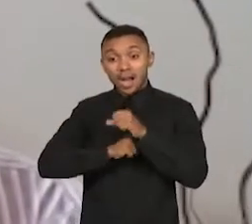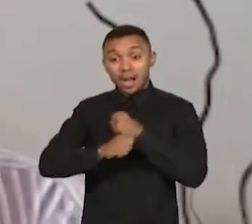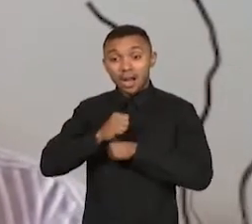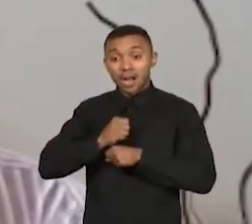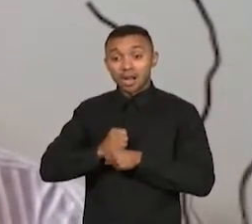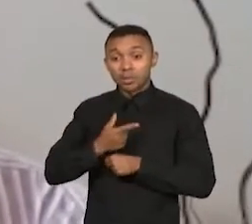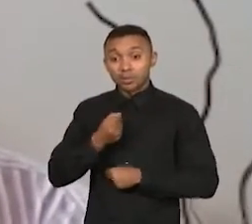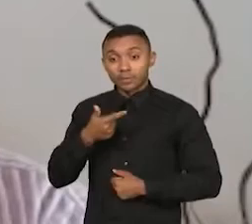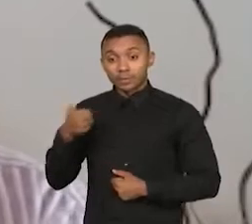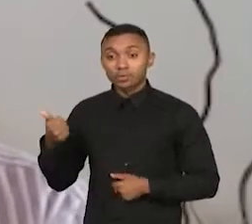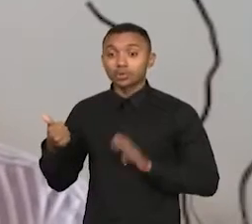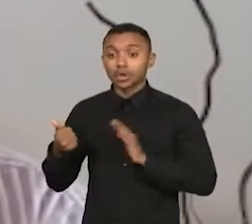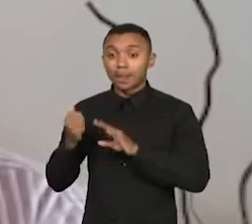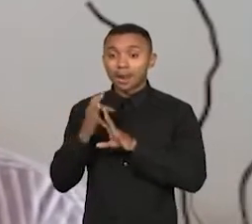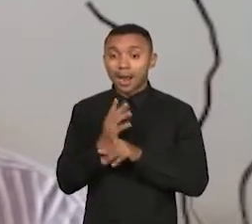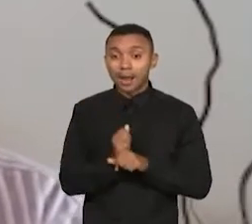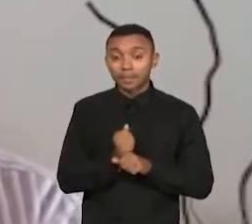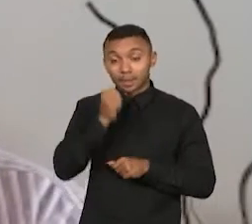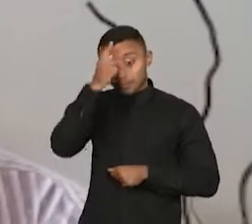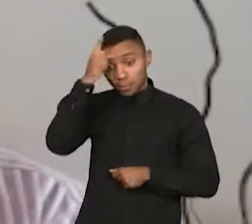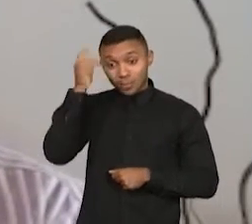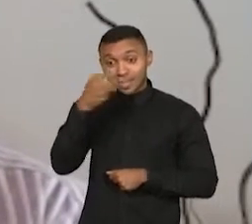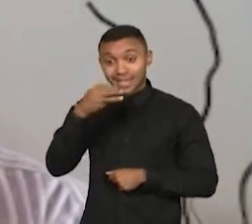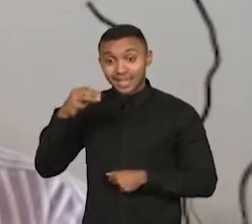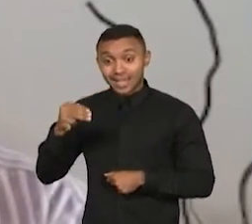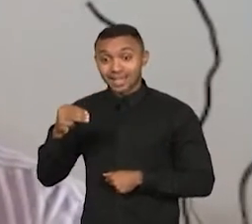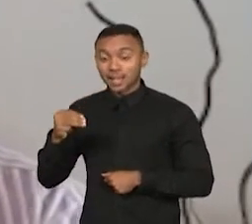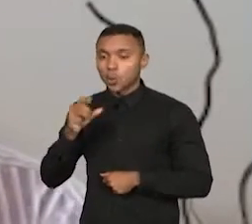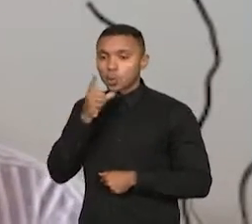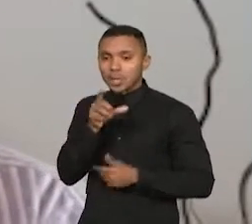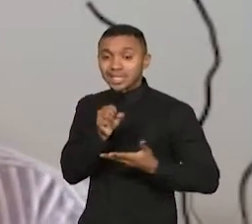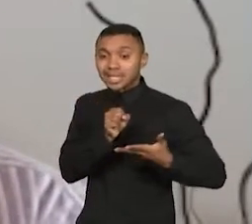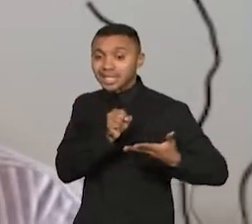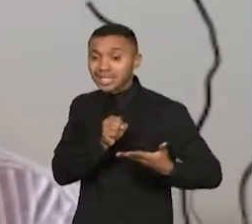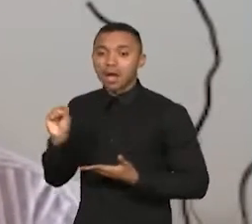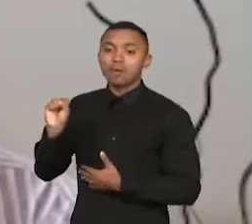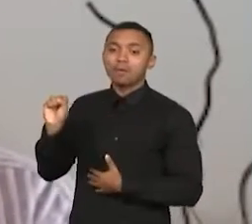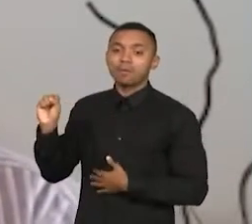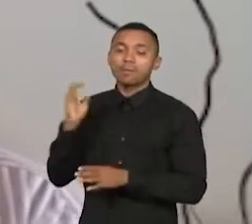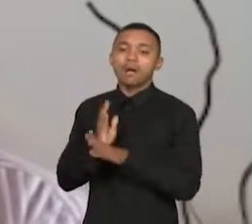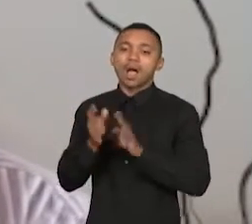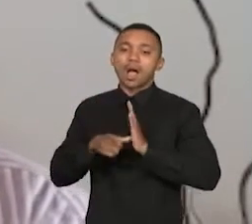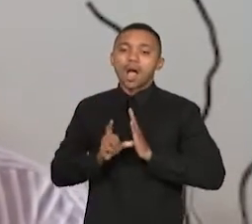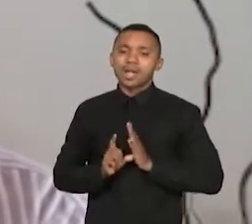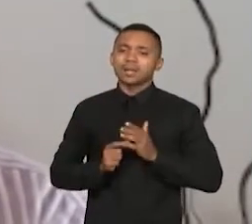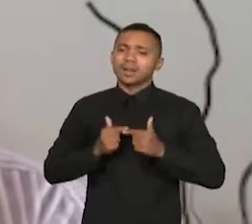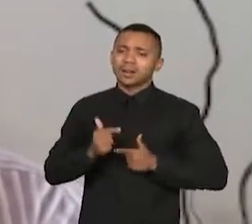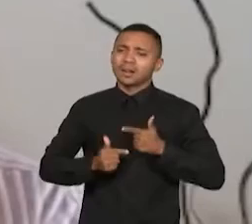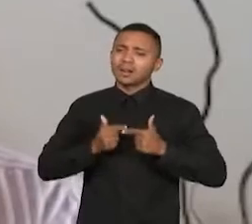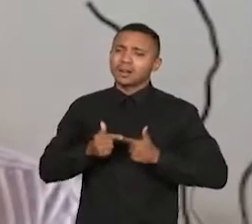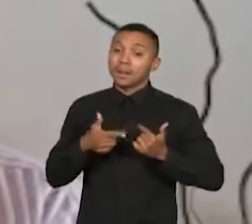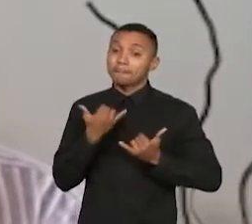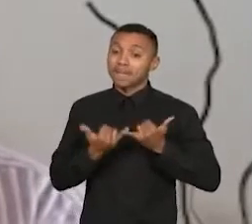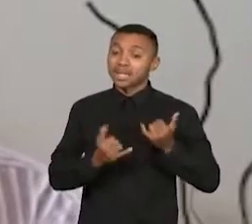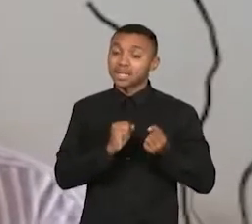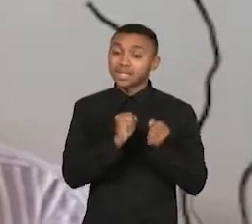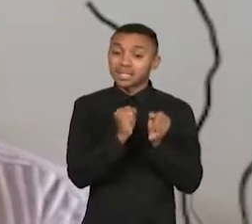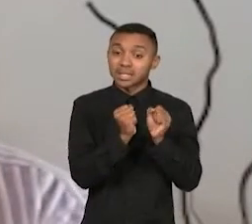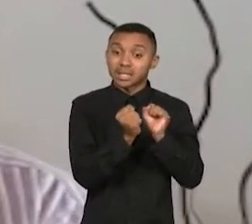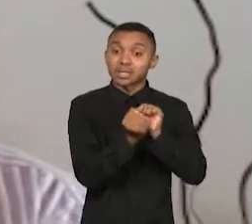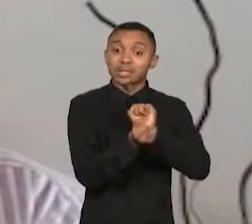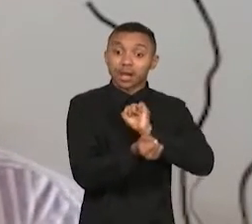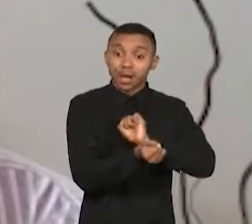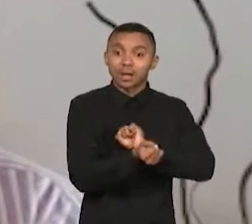2021, foram 30 trabalhadores resgatados da situação de trabalho análoga de escravo, trabalhando,